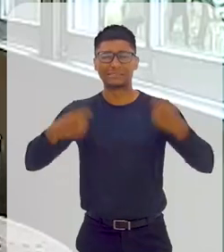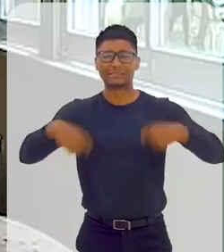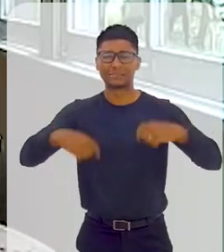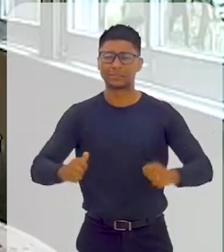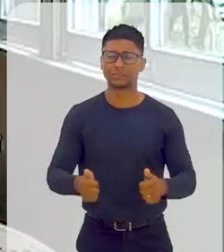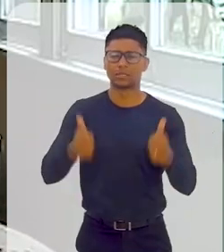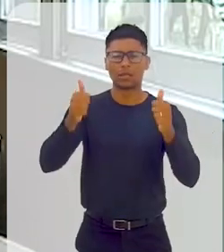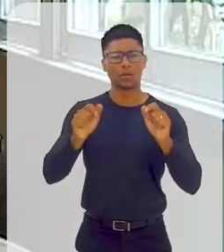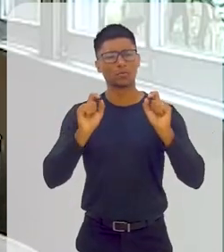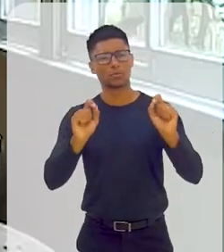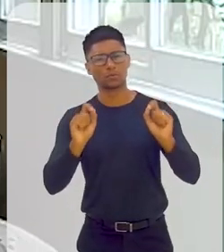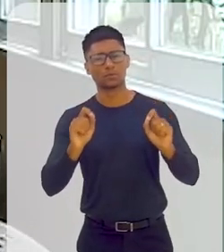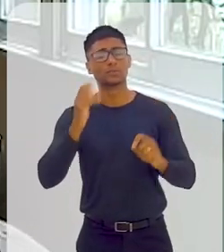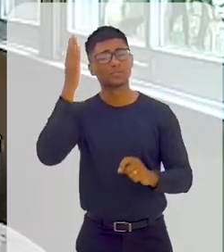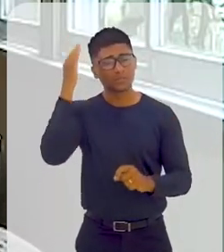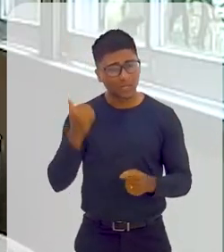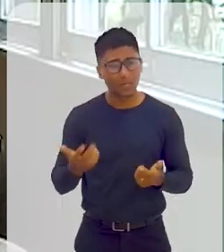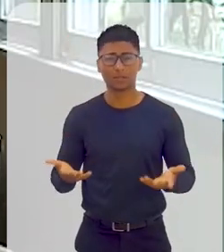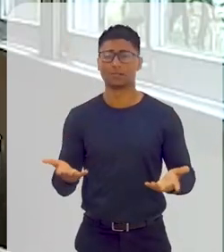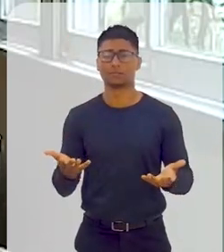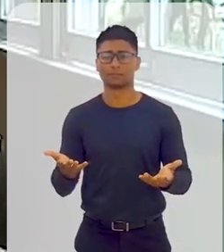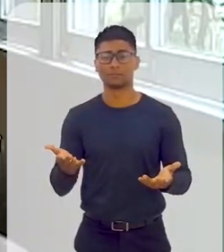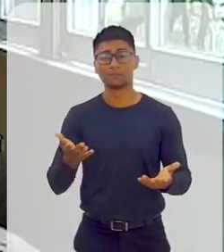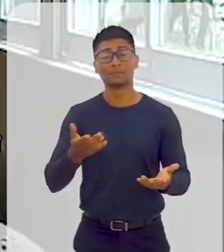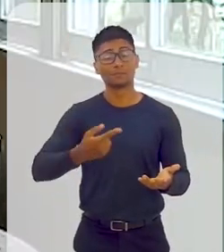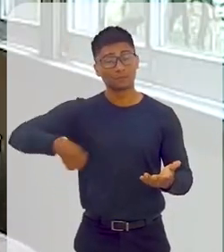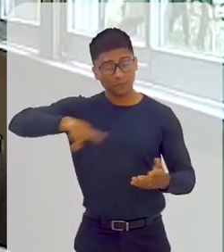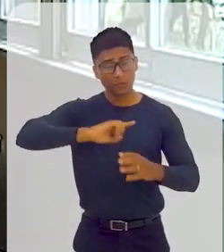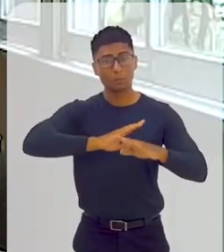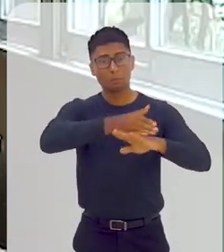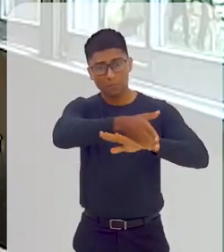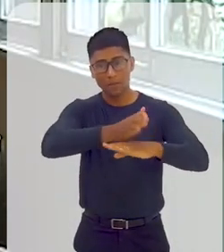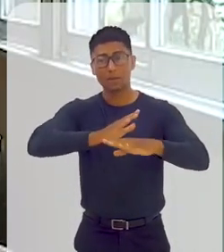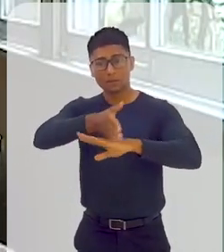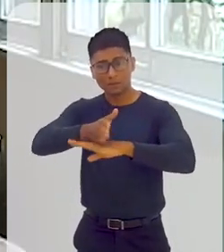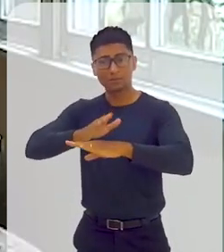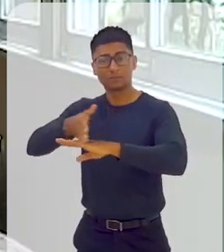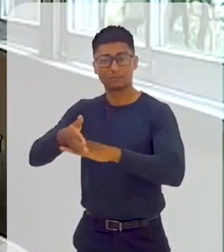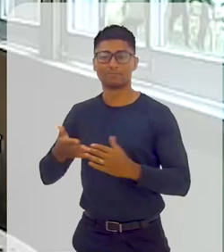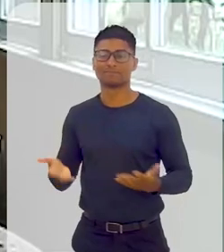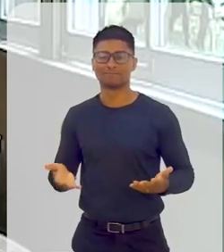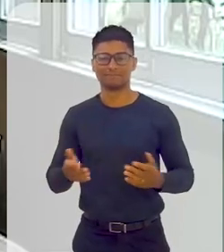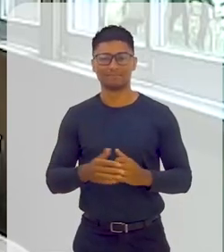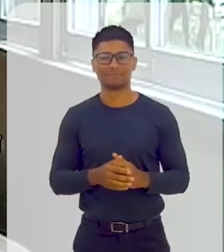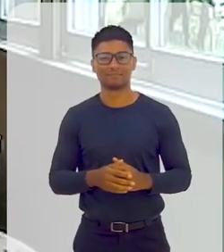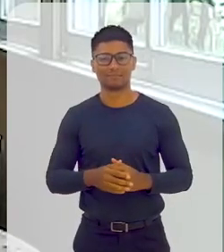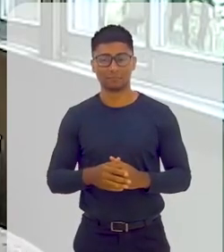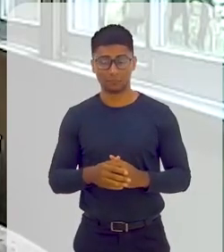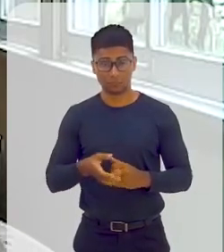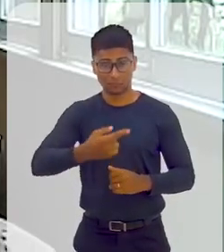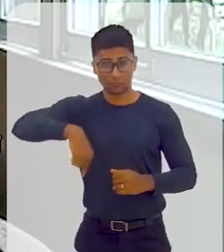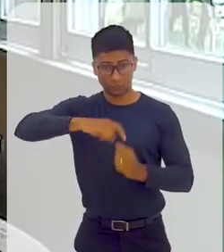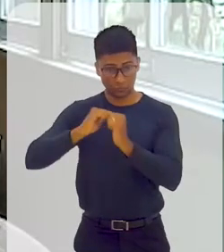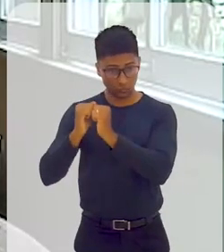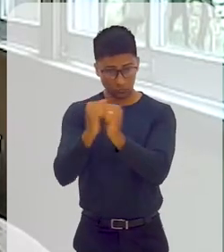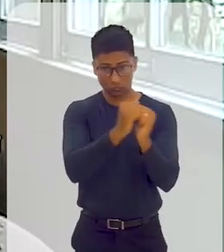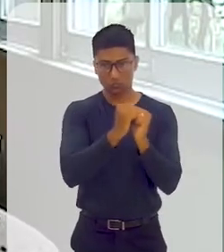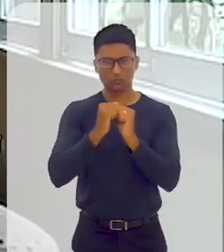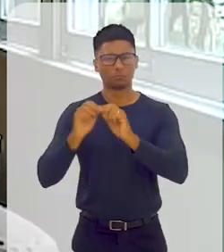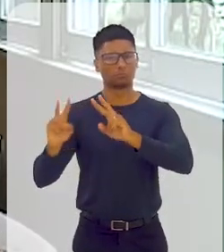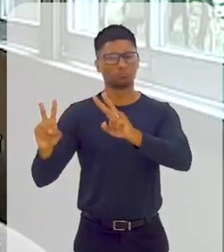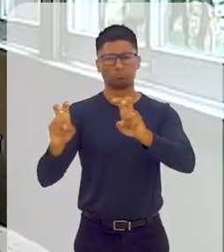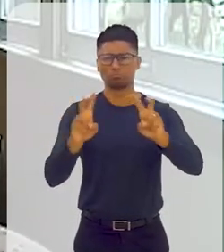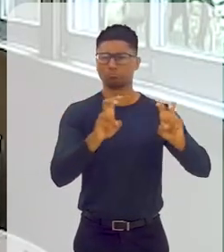participação e sempre que podemos, a gente está junto em qualquer assunto que seja relativo à